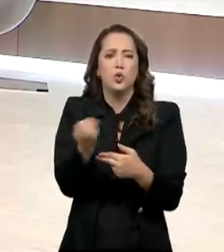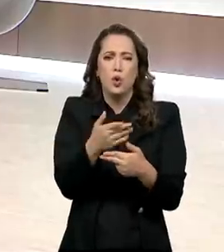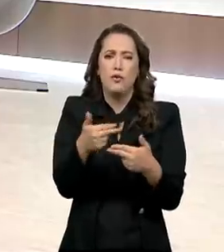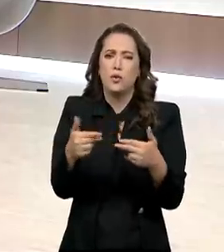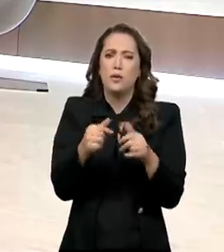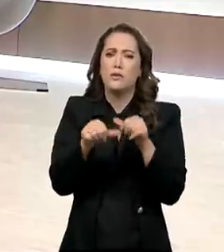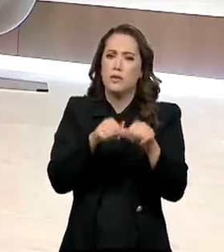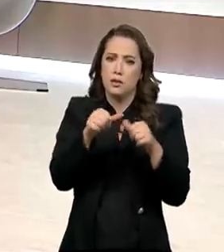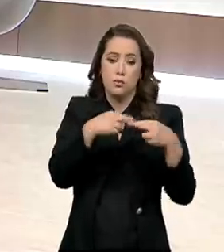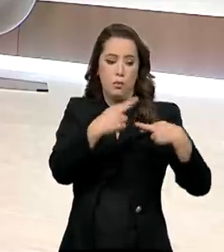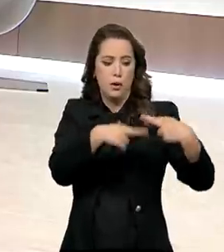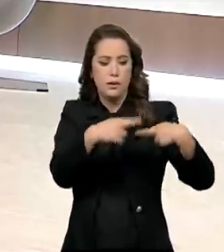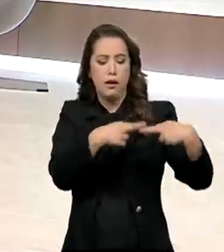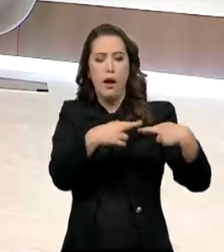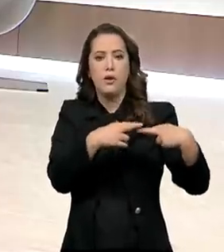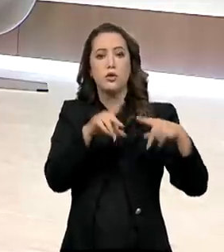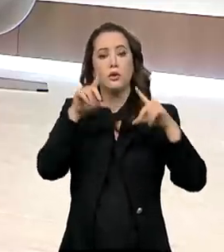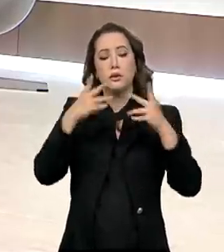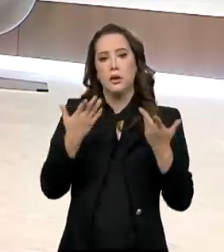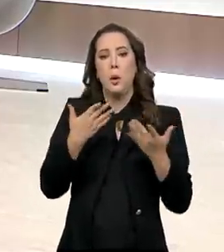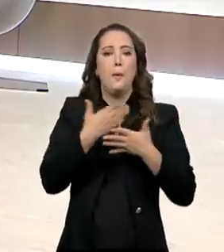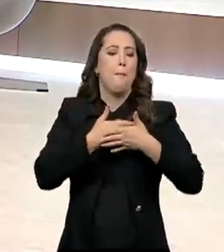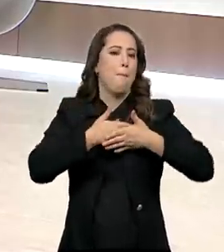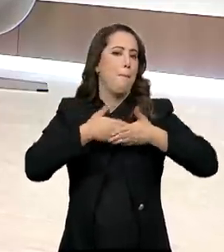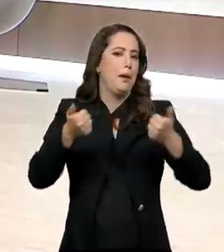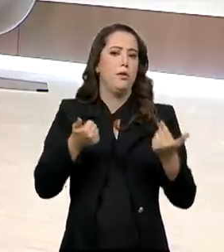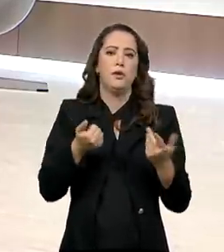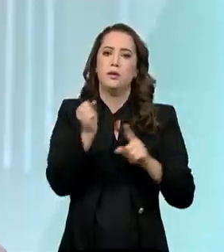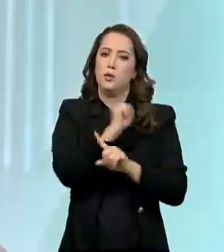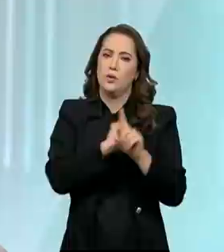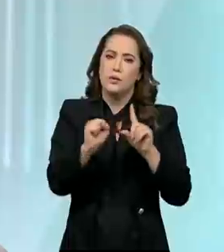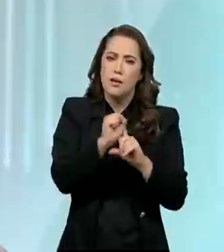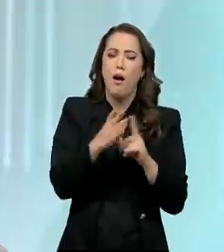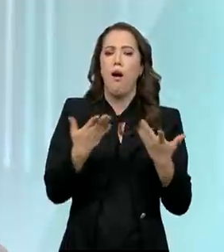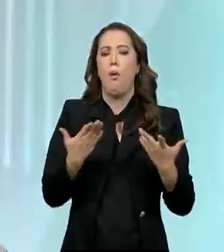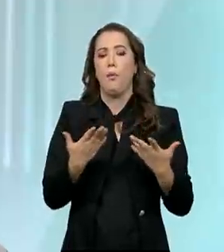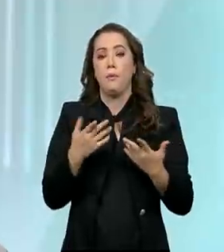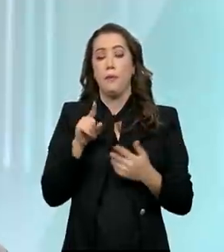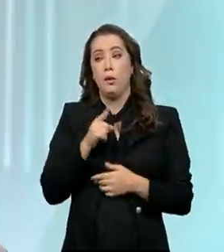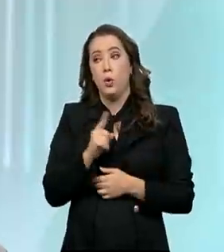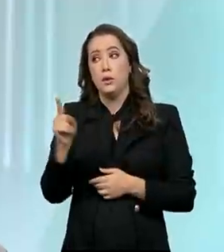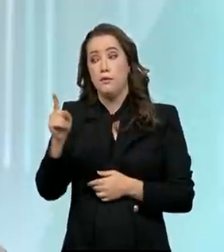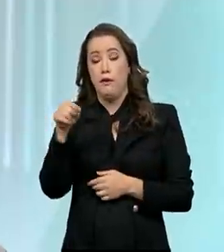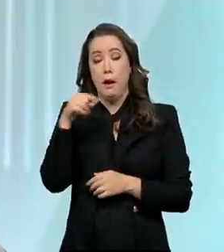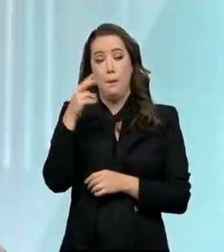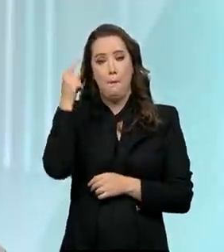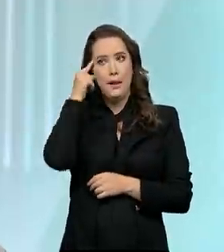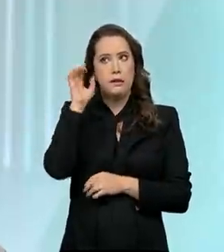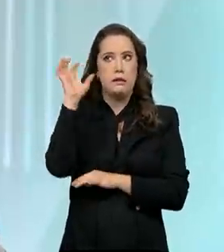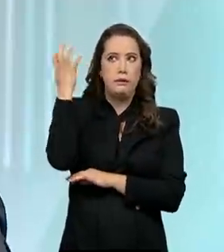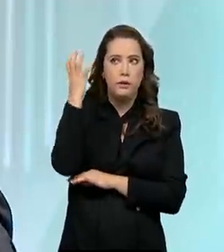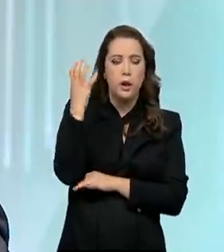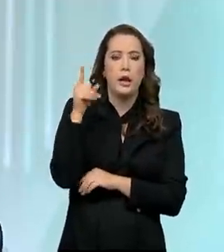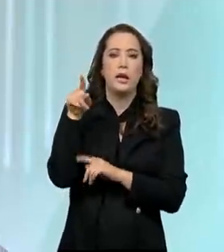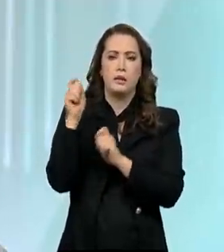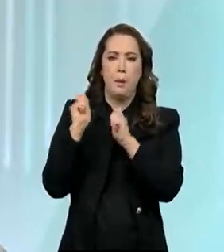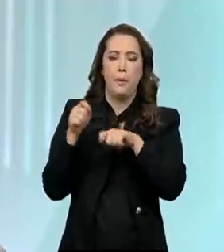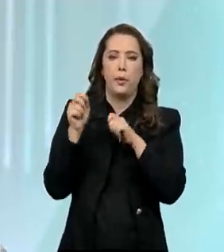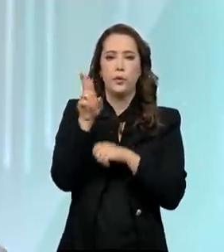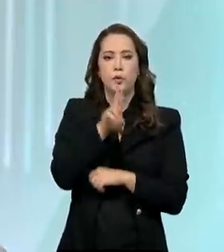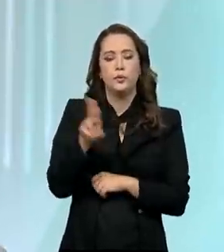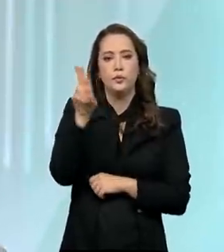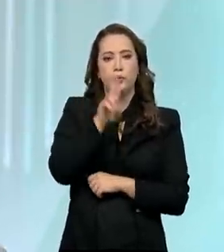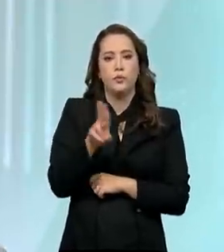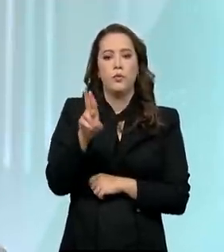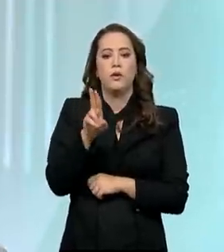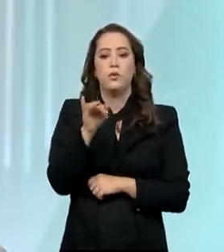puro, reduzindo a instalação hospitalar, melhorando a questão social. Quando você vai para a floresta, você pode fazer exploração